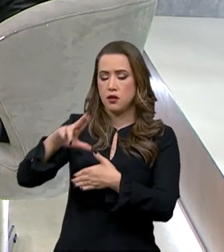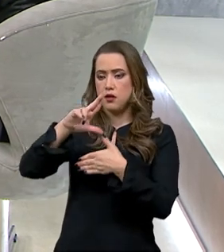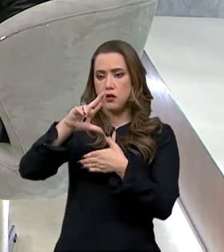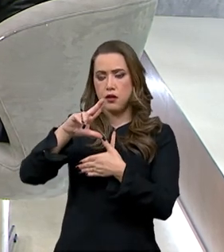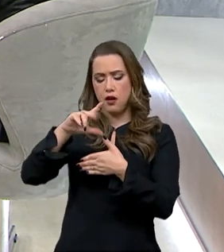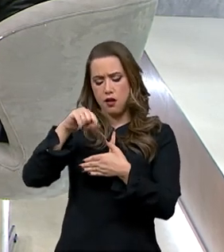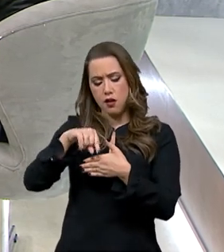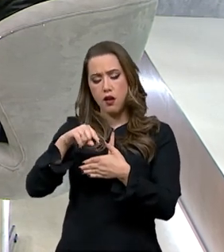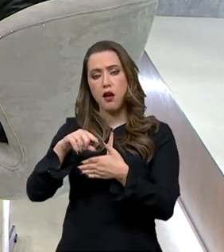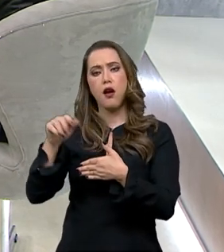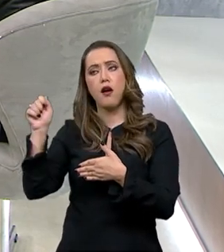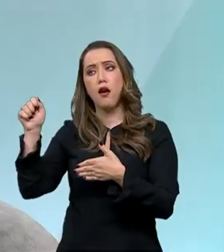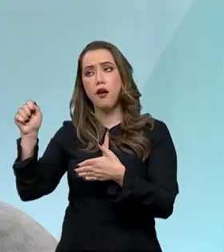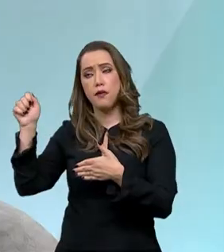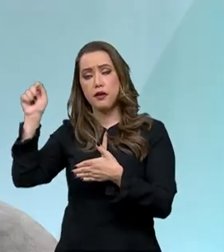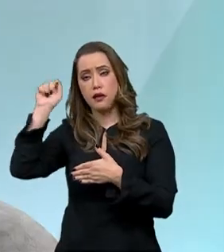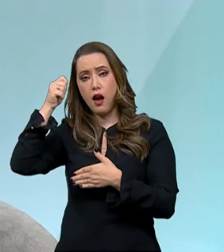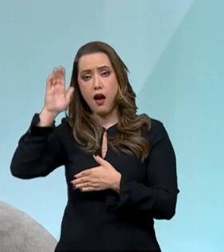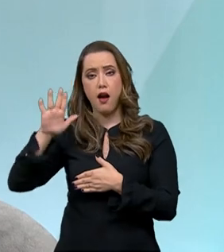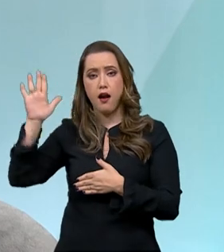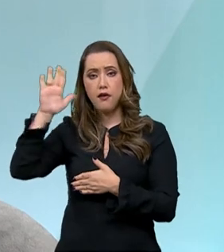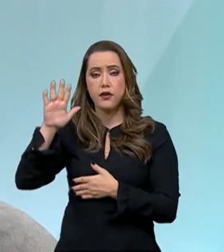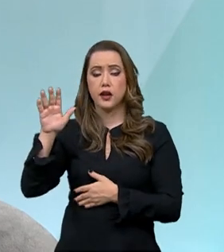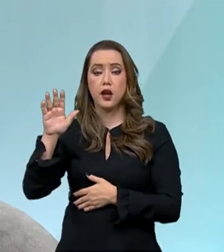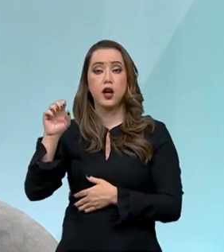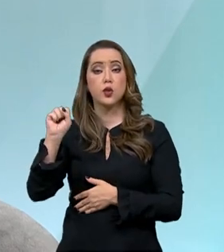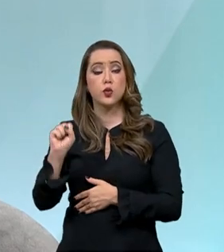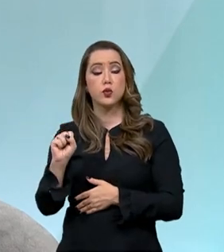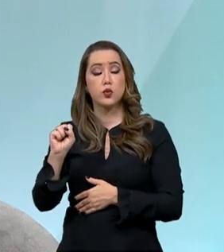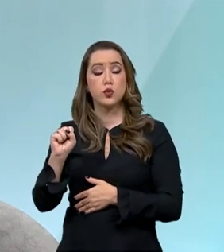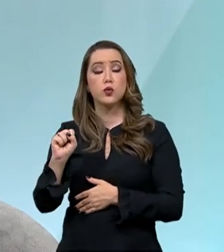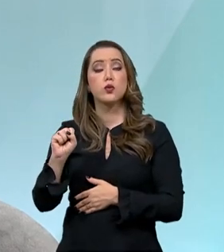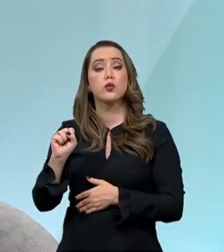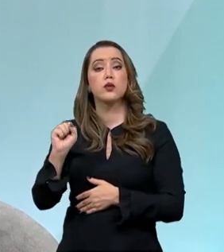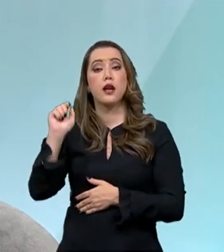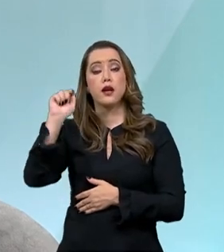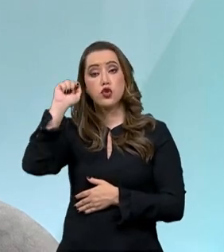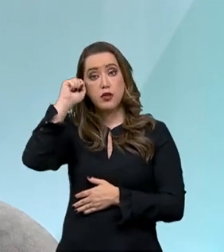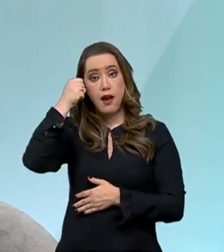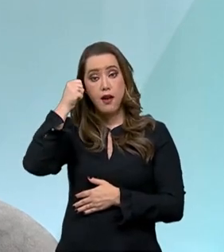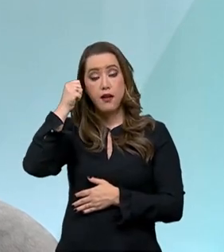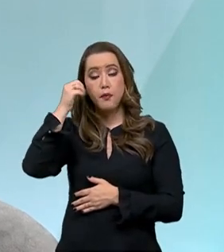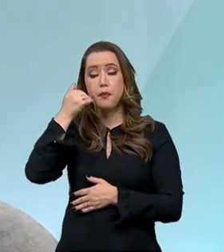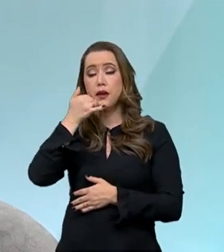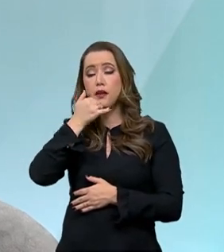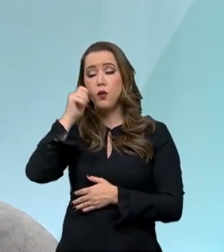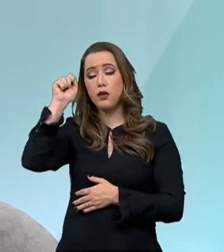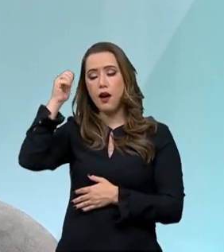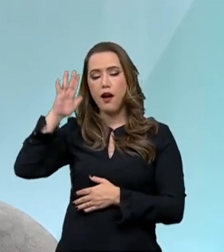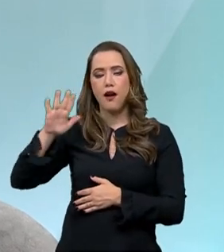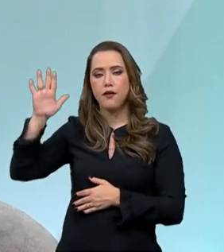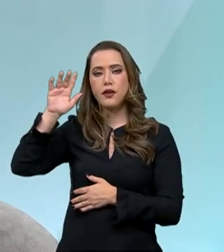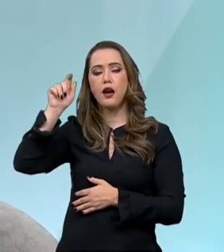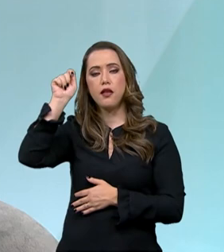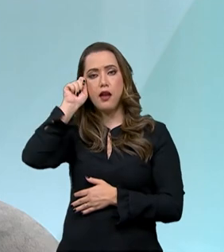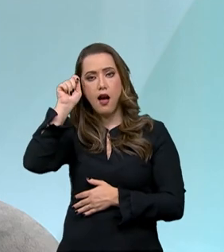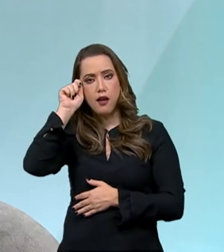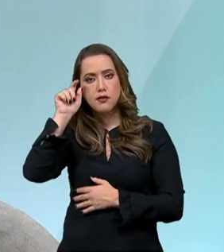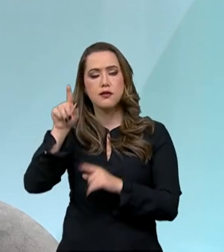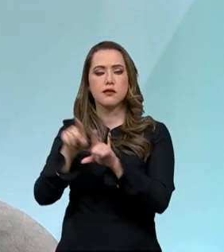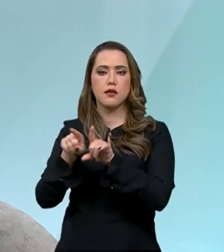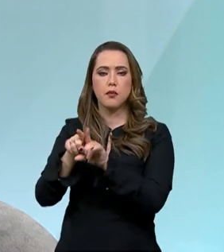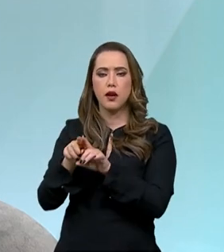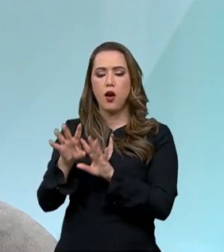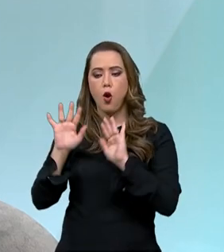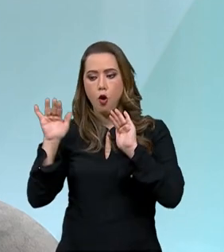e do sudeste asiático. Eu tenho viajado bastante, principalmente depois que as fronteiras abriram no ano passado,